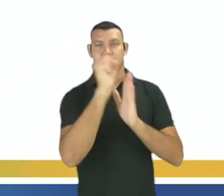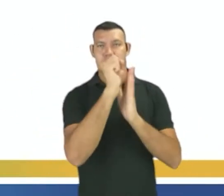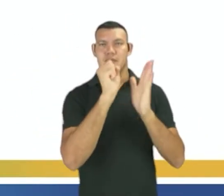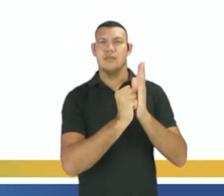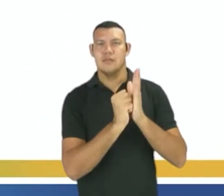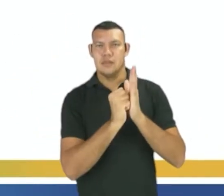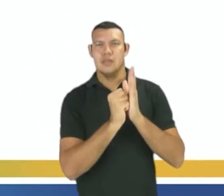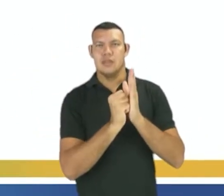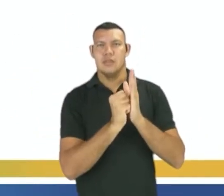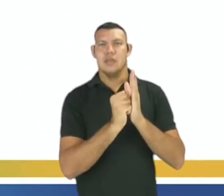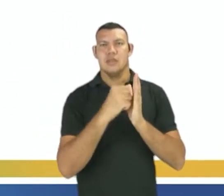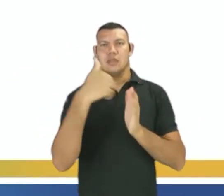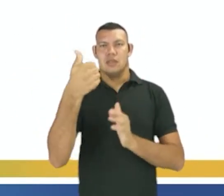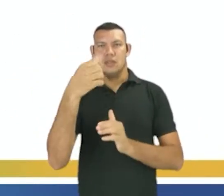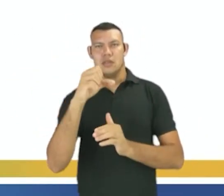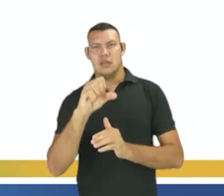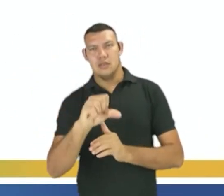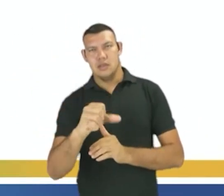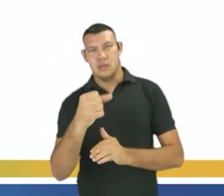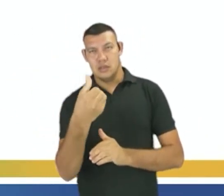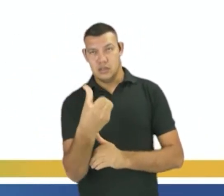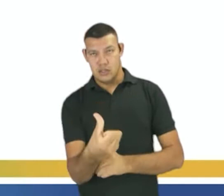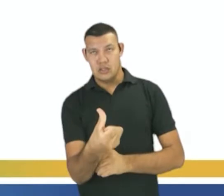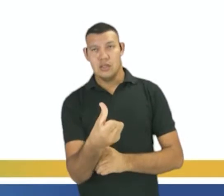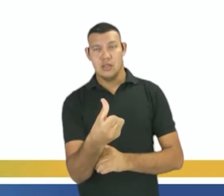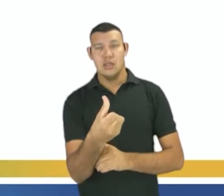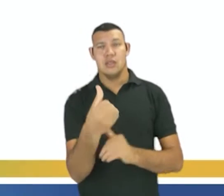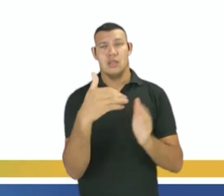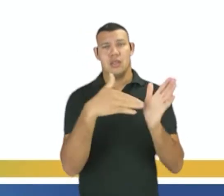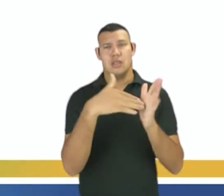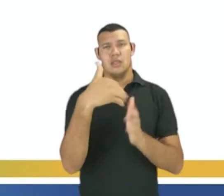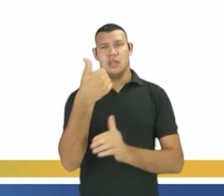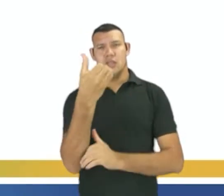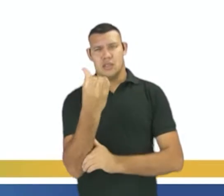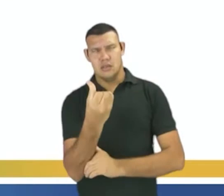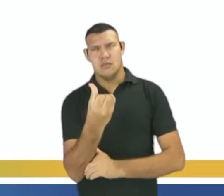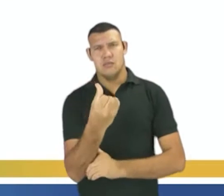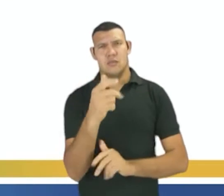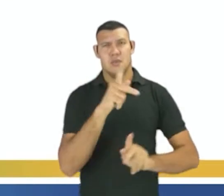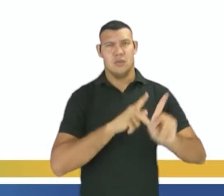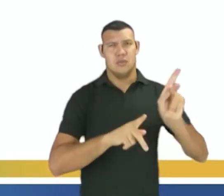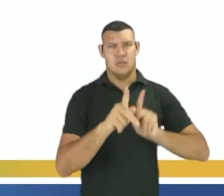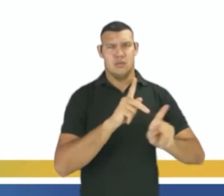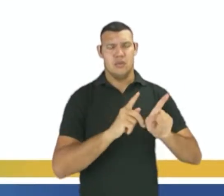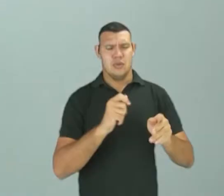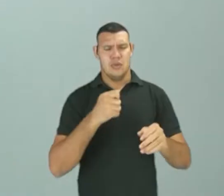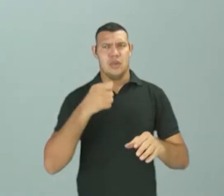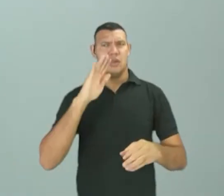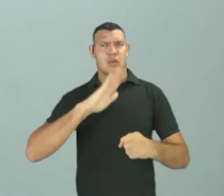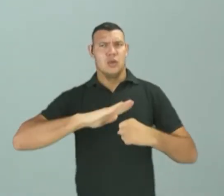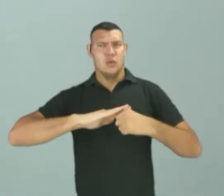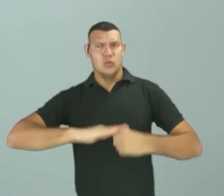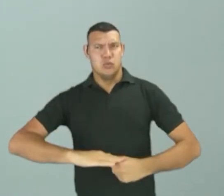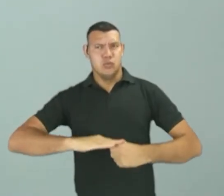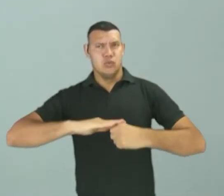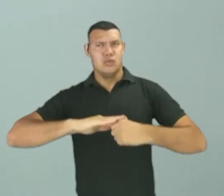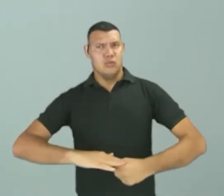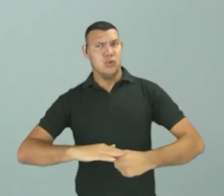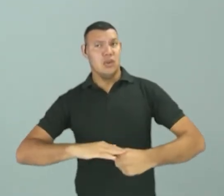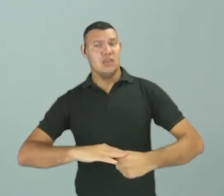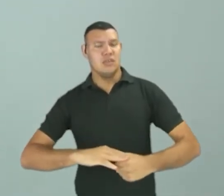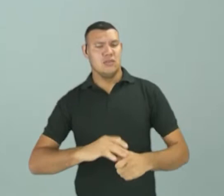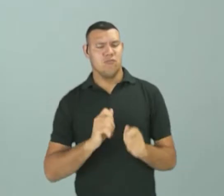XVI e XIX. Lembrando que os povos africanos, eles foram forçados a vir, nessa época estavam aí